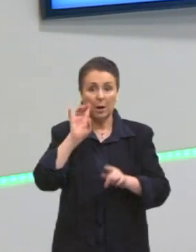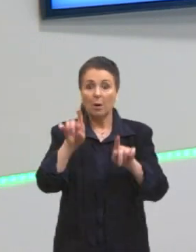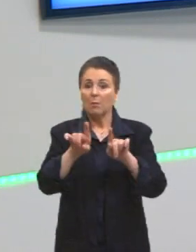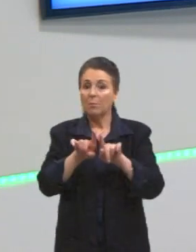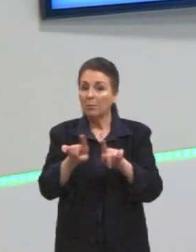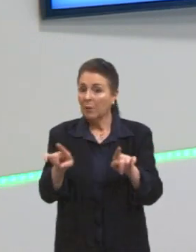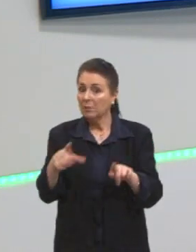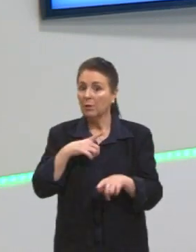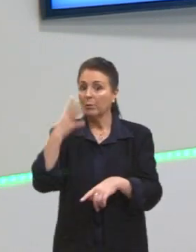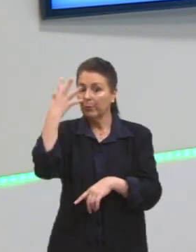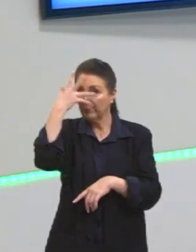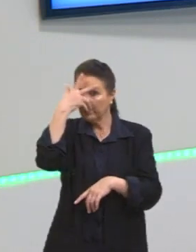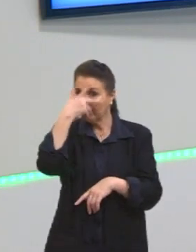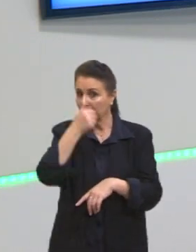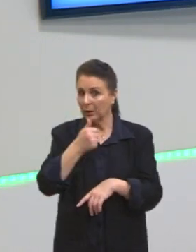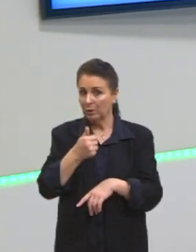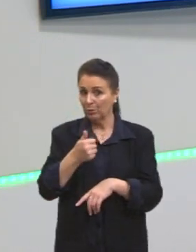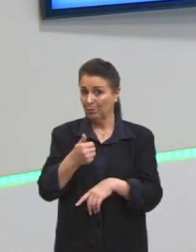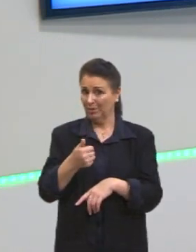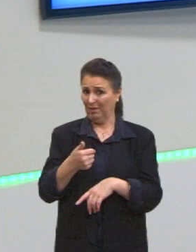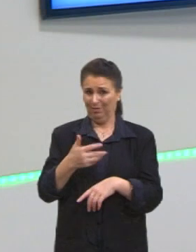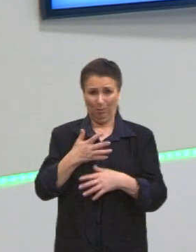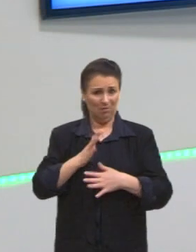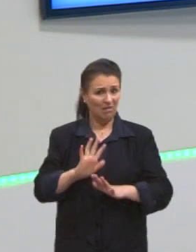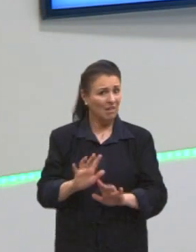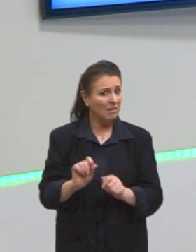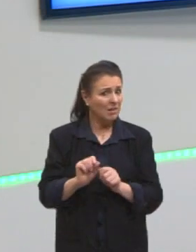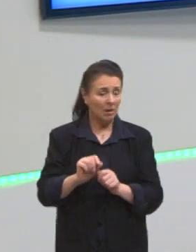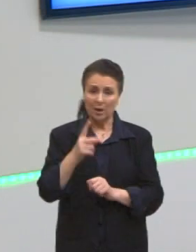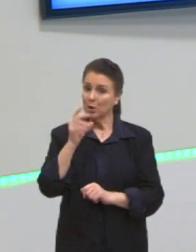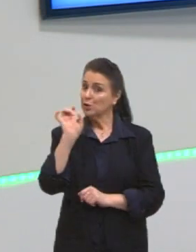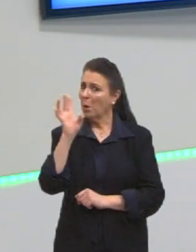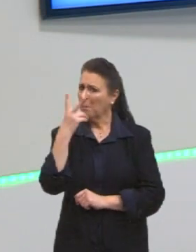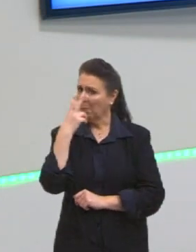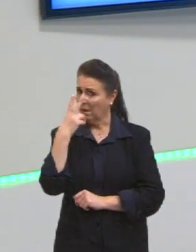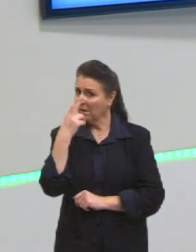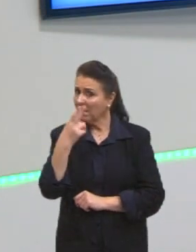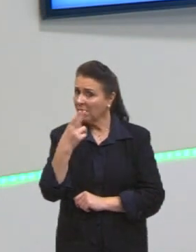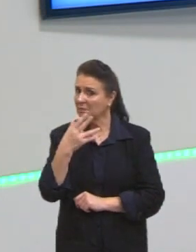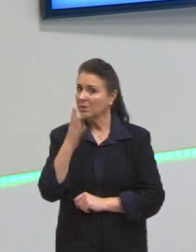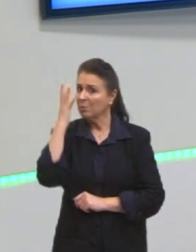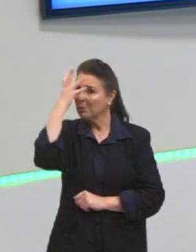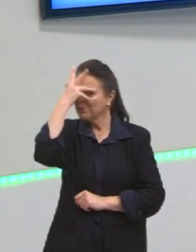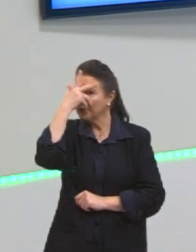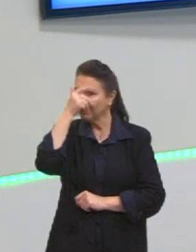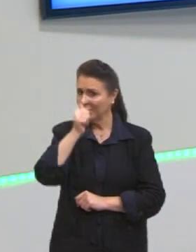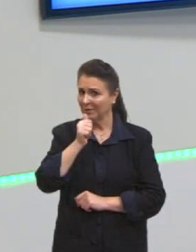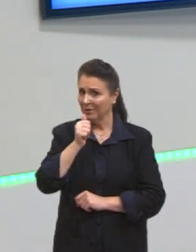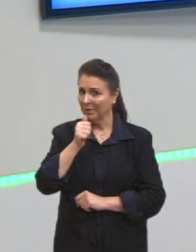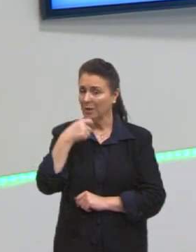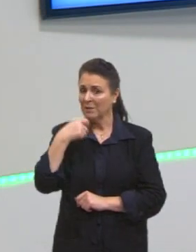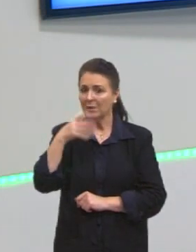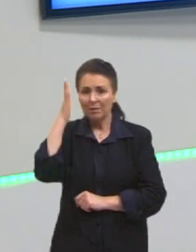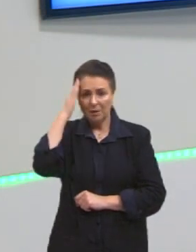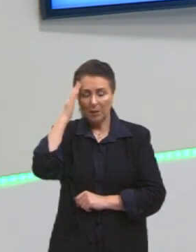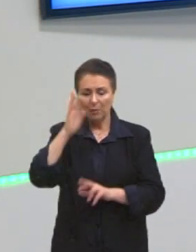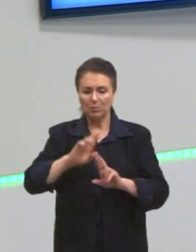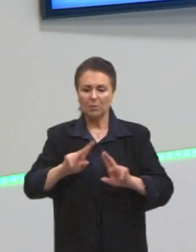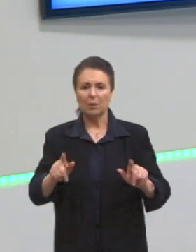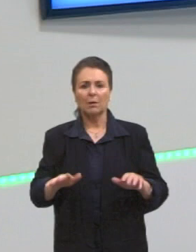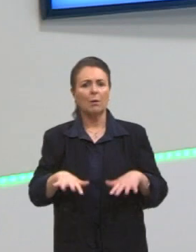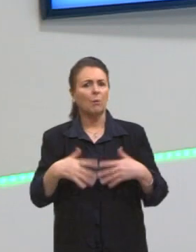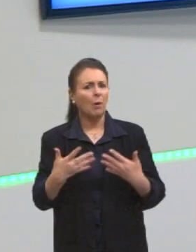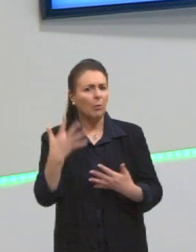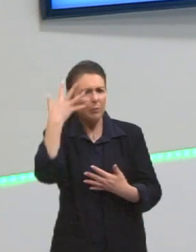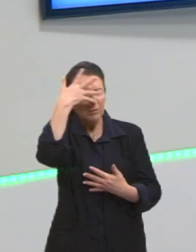que a gente não quer, que é aquele bonito que parece ser. Então, a gente diferencia, né? Que bonito é esse